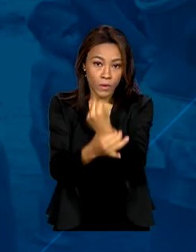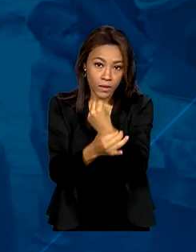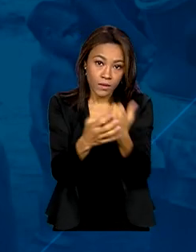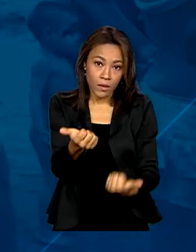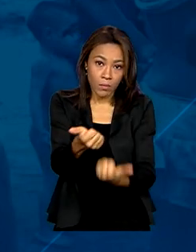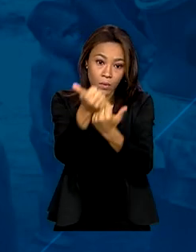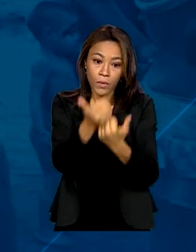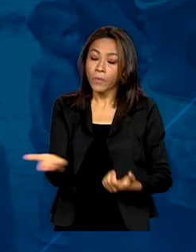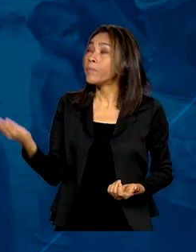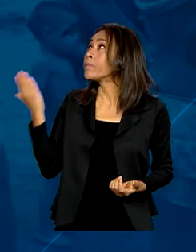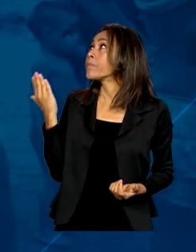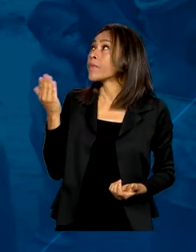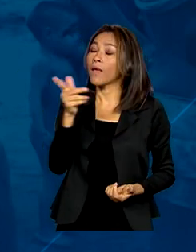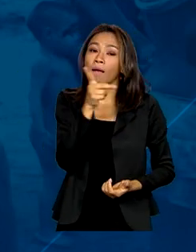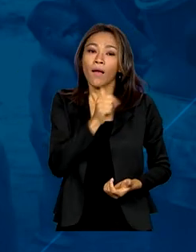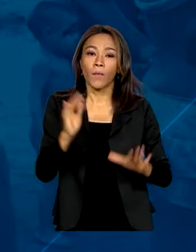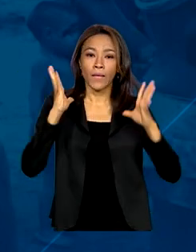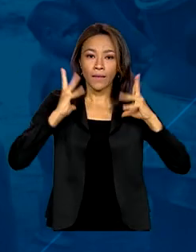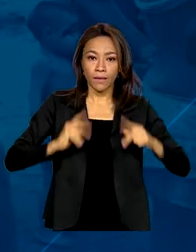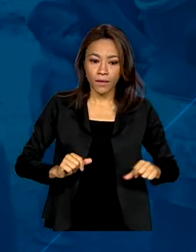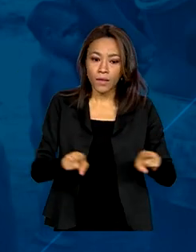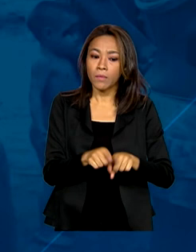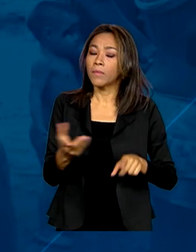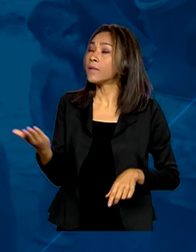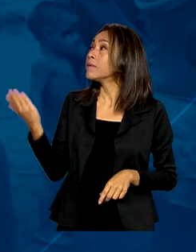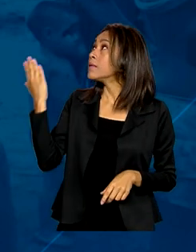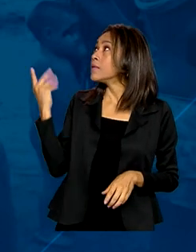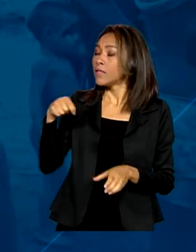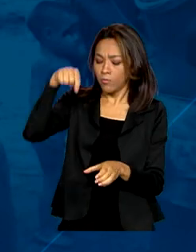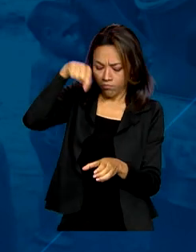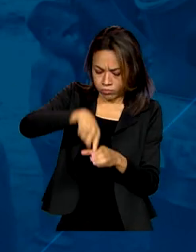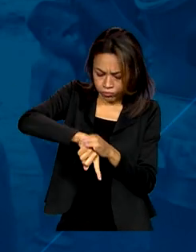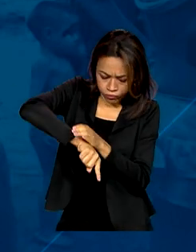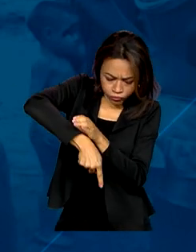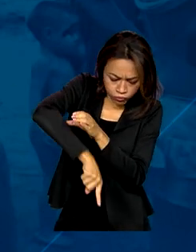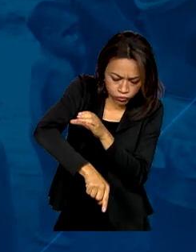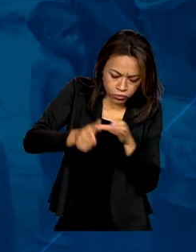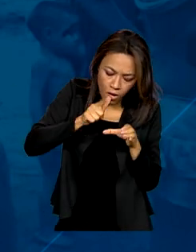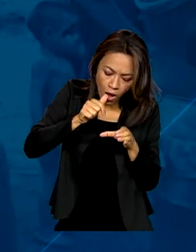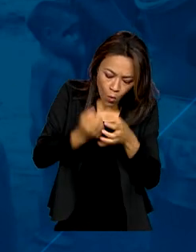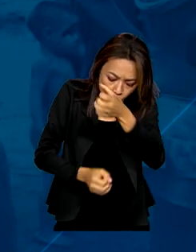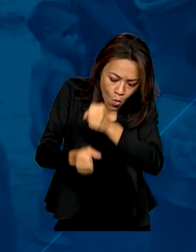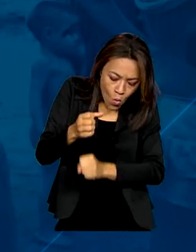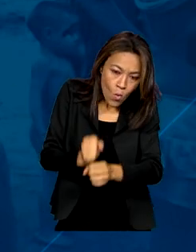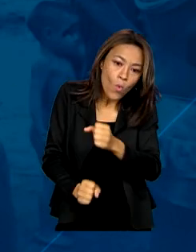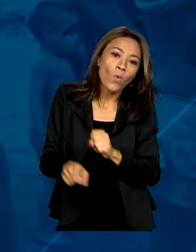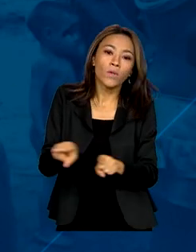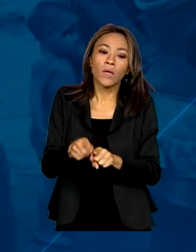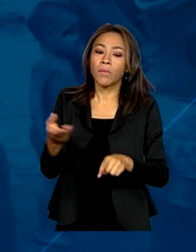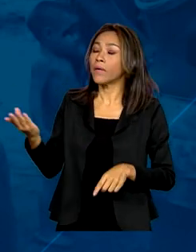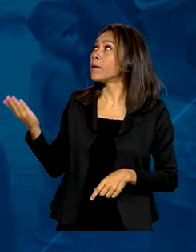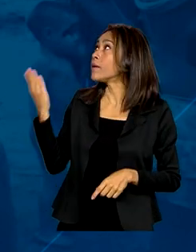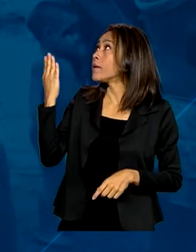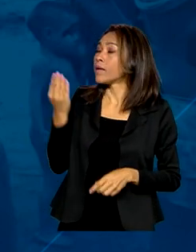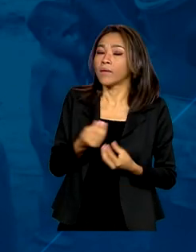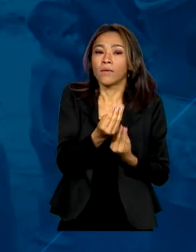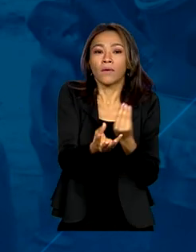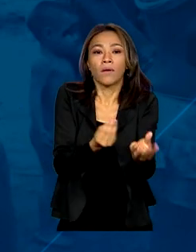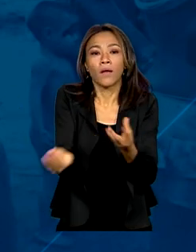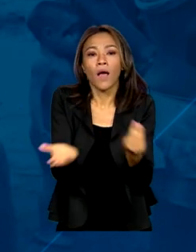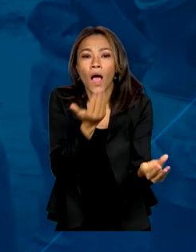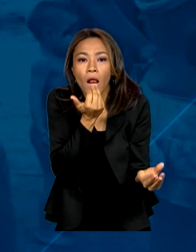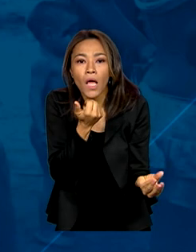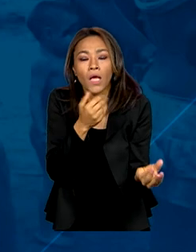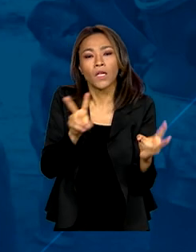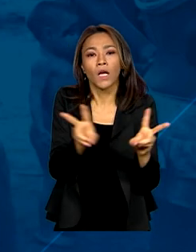abastecimento de água potável e perfuração de poços artesianos, além do fornecimento de alimentos relacionados à